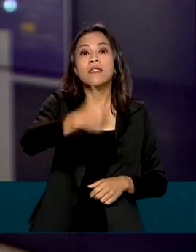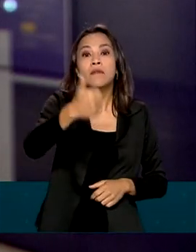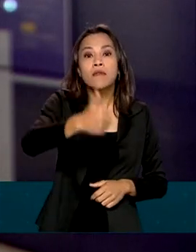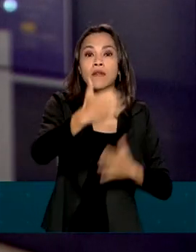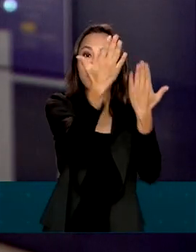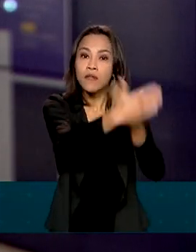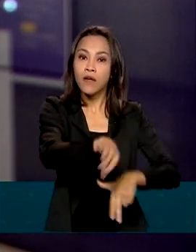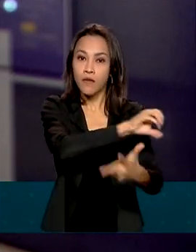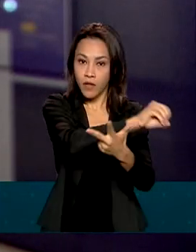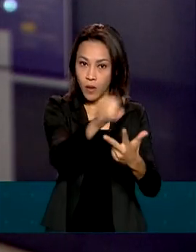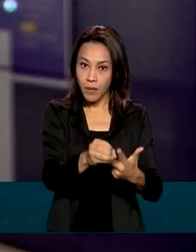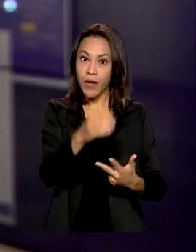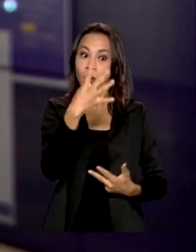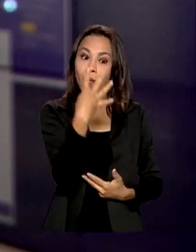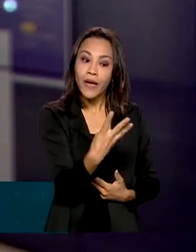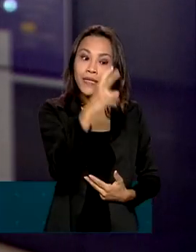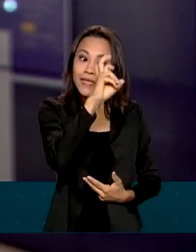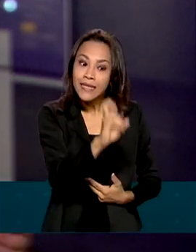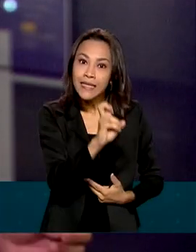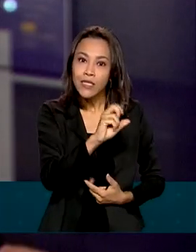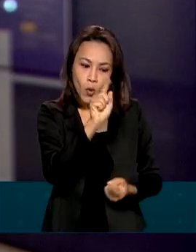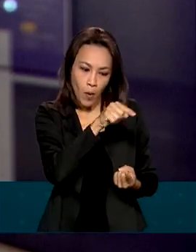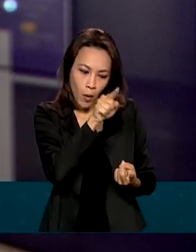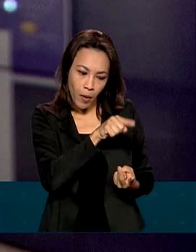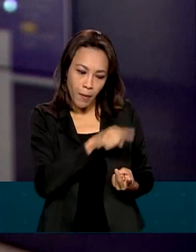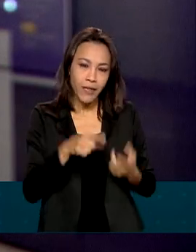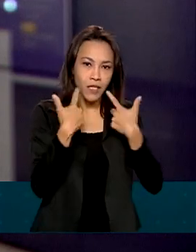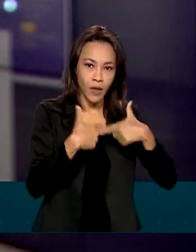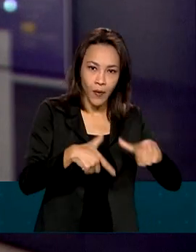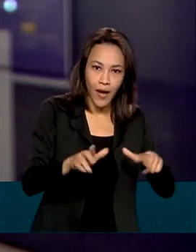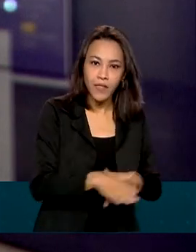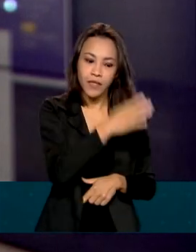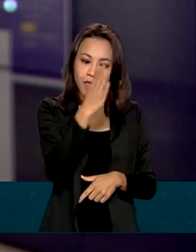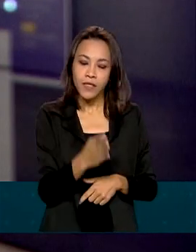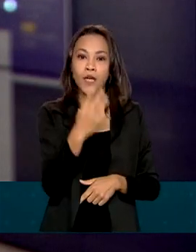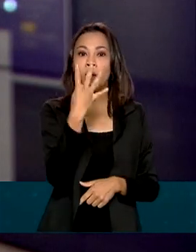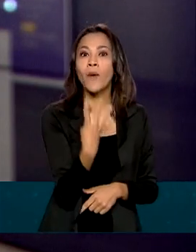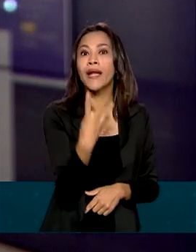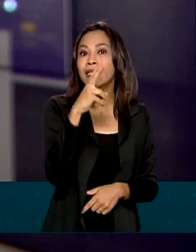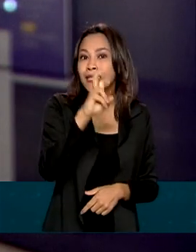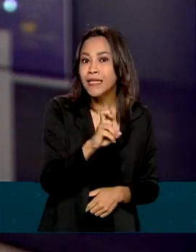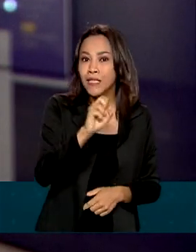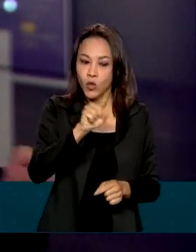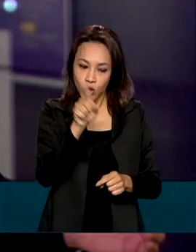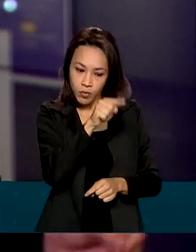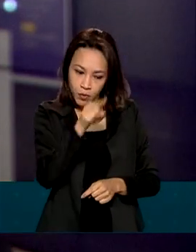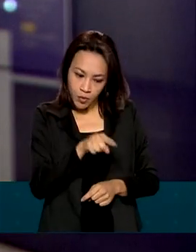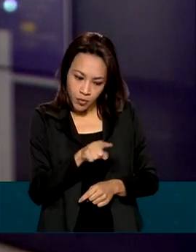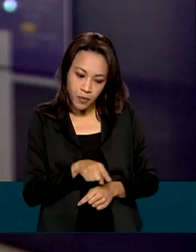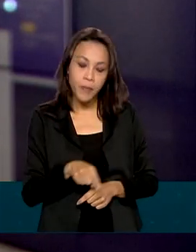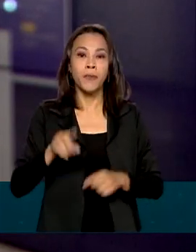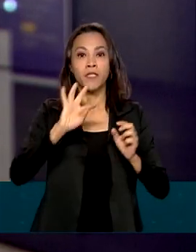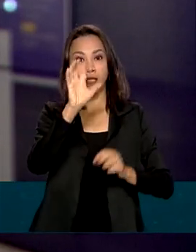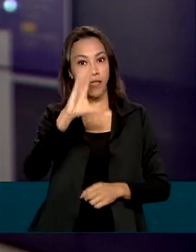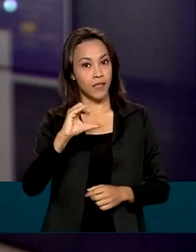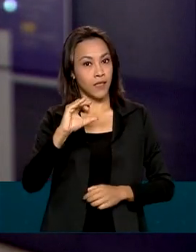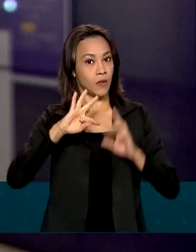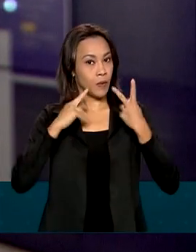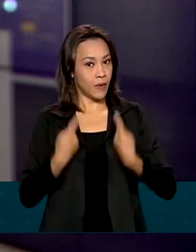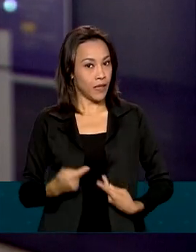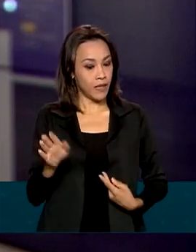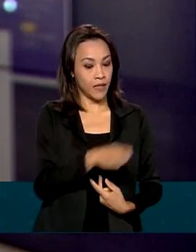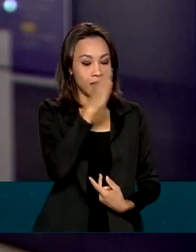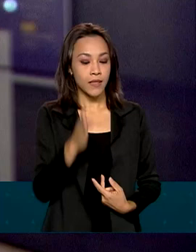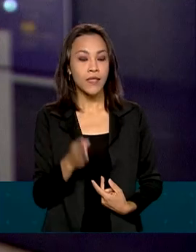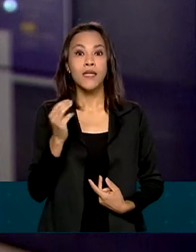foram 45 questões objetivas de linguagens, 45 objetivas de ciências humanas e a redação de